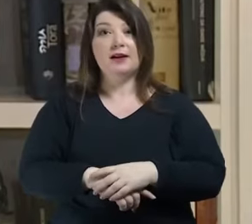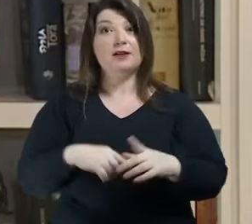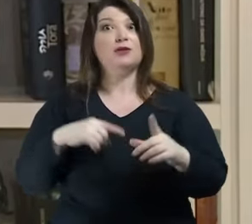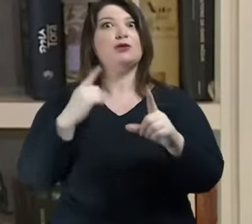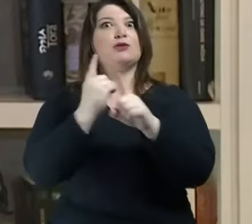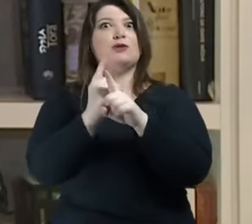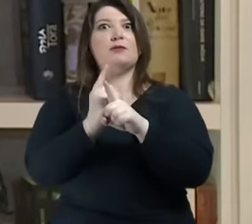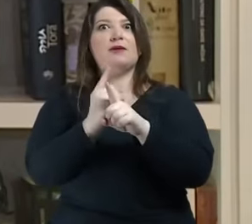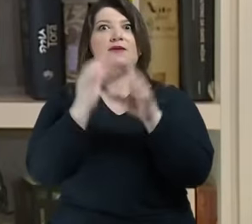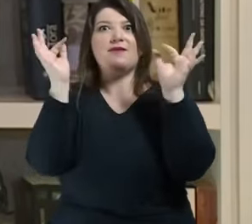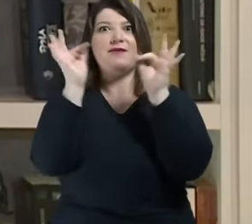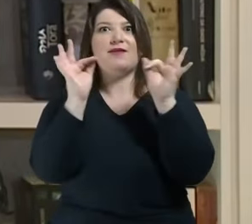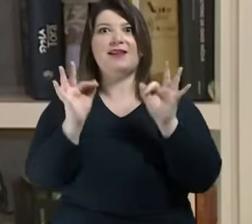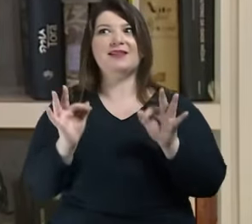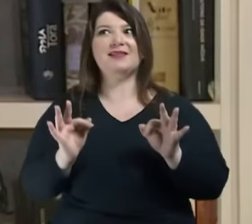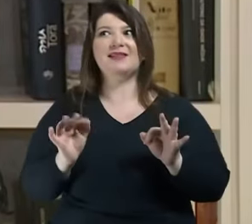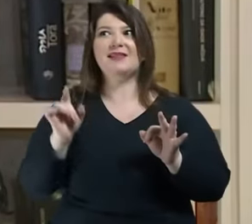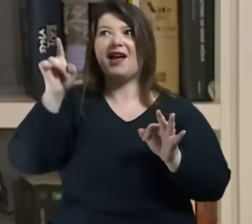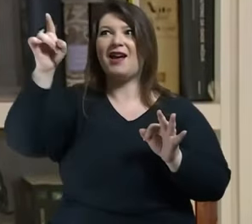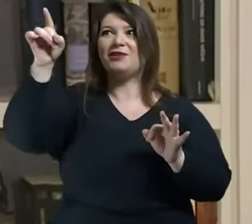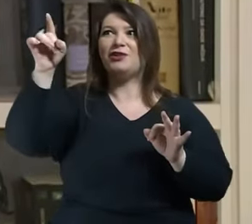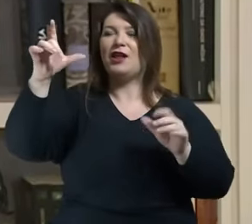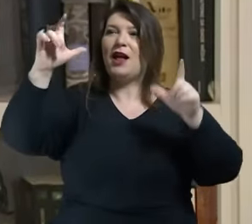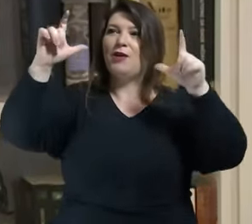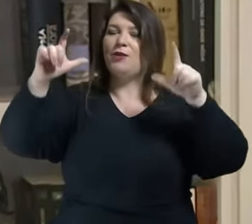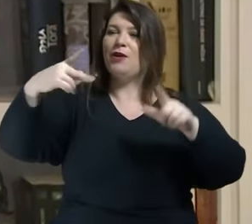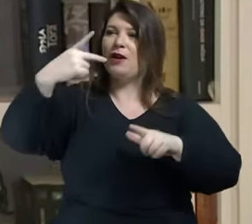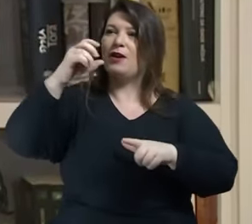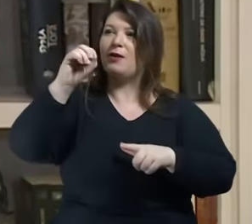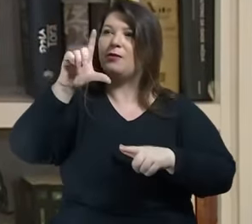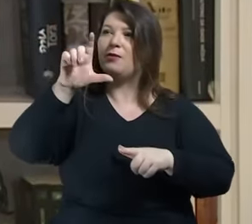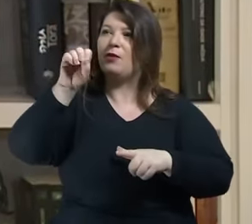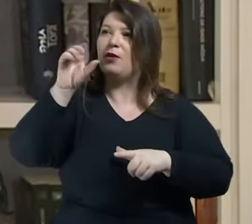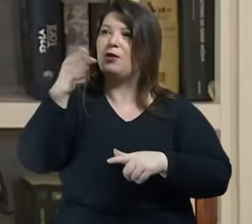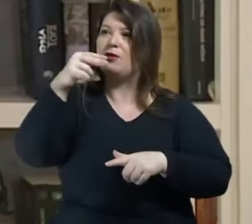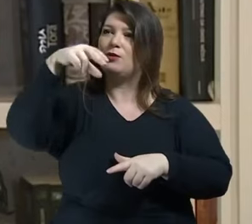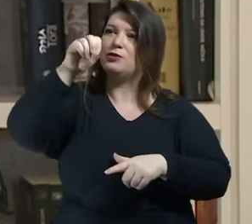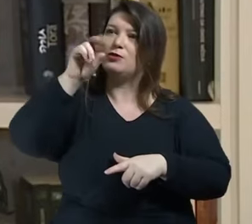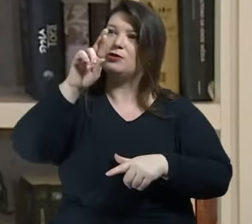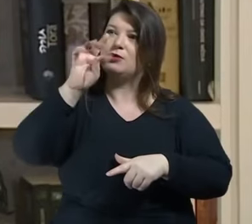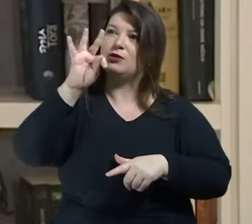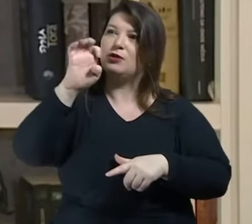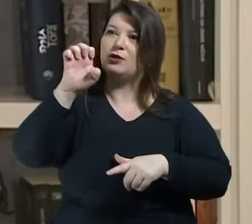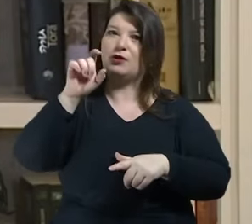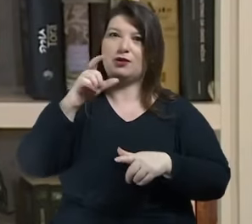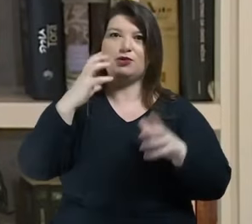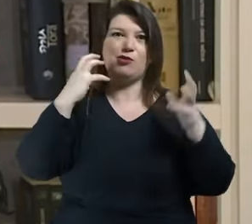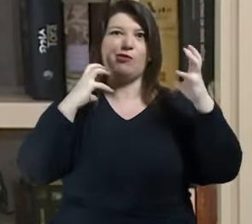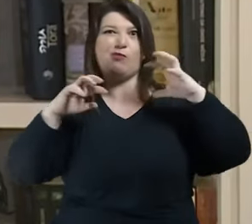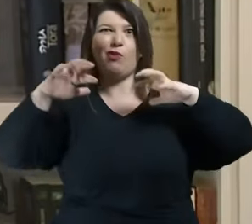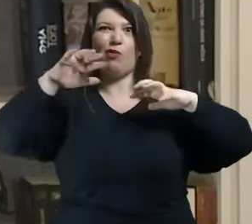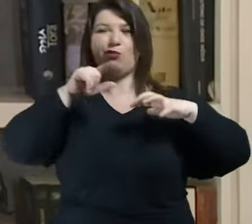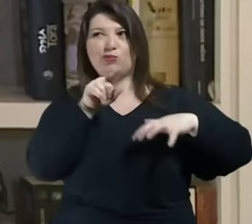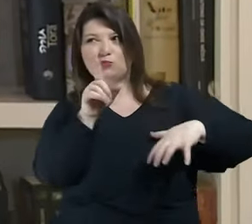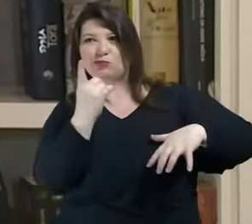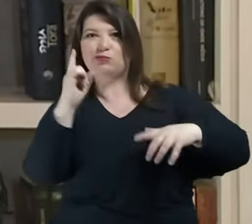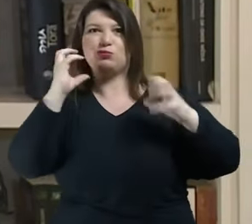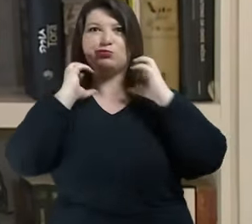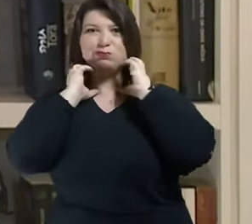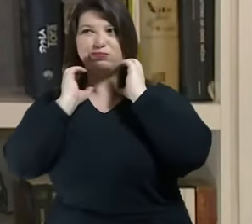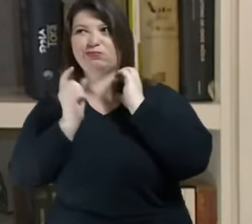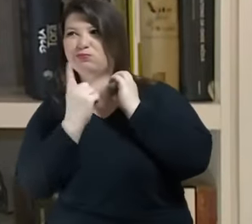gelada do polo norte é um desafio que pouca gente pode encarar redescobrir sentido